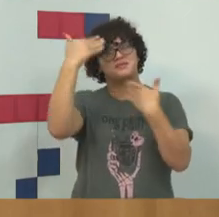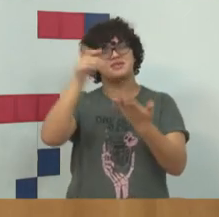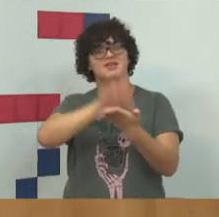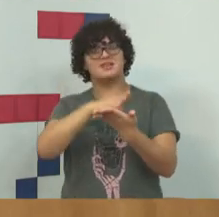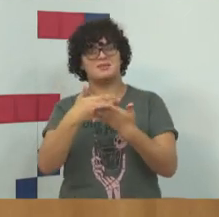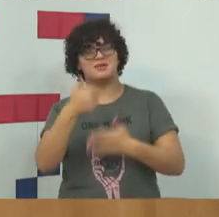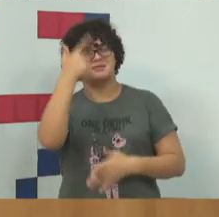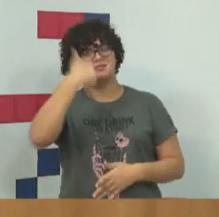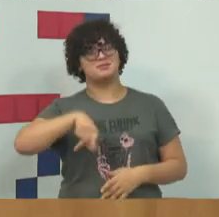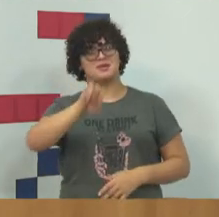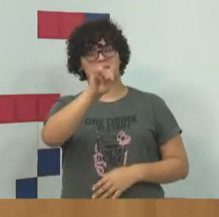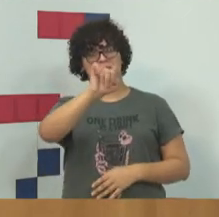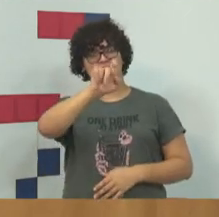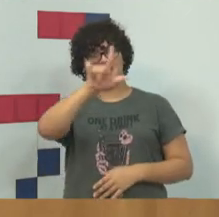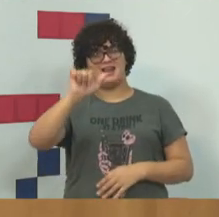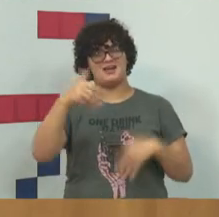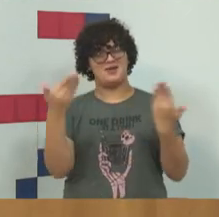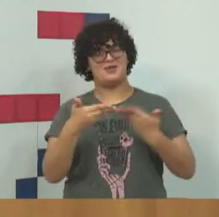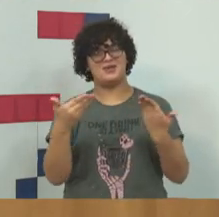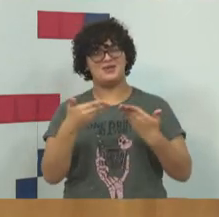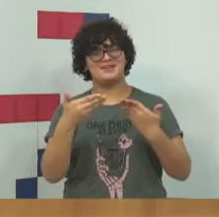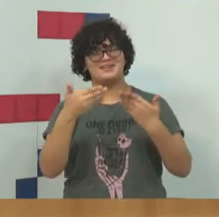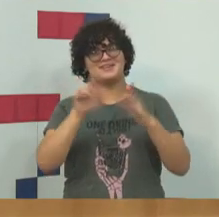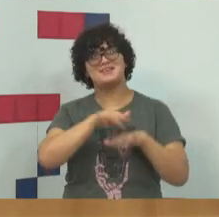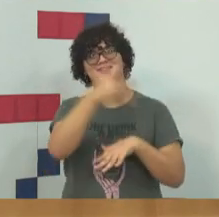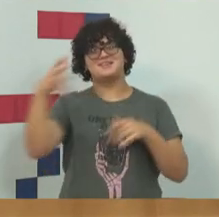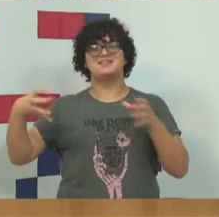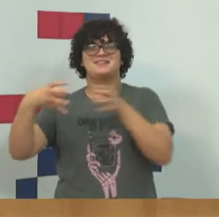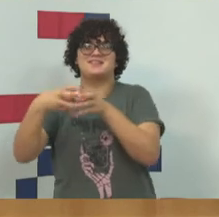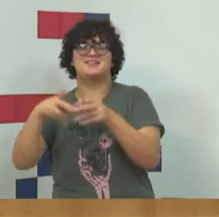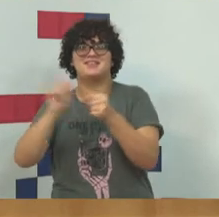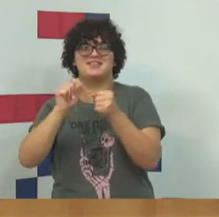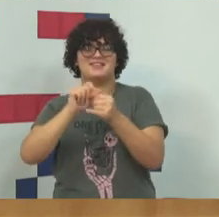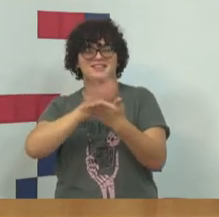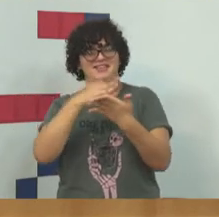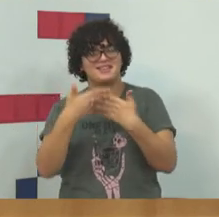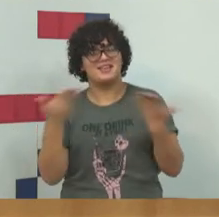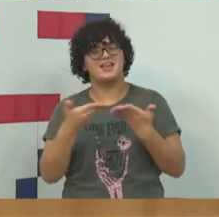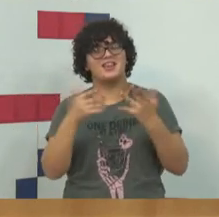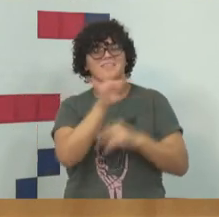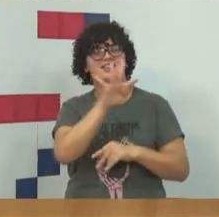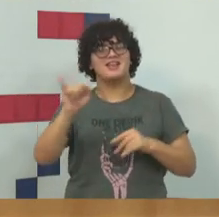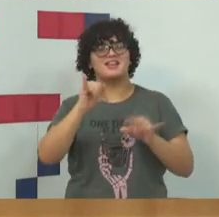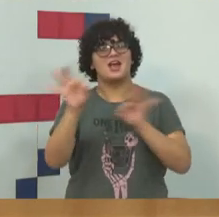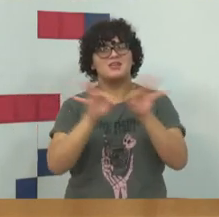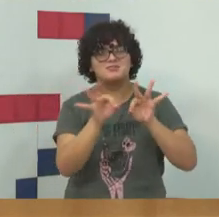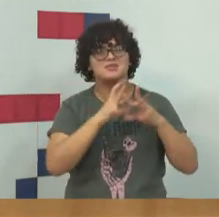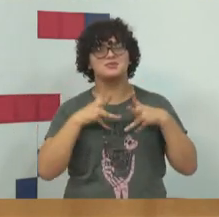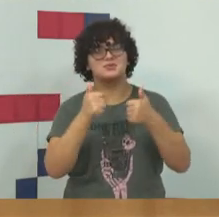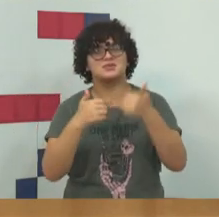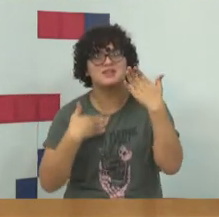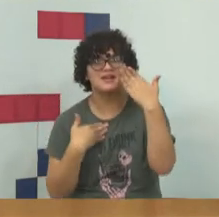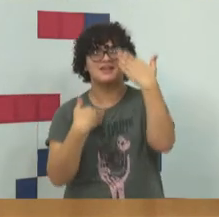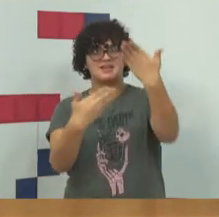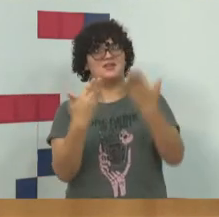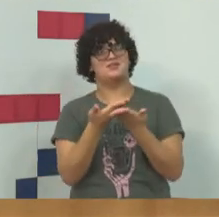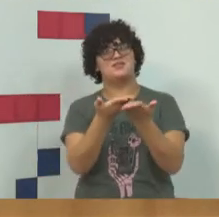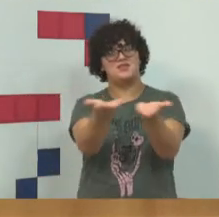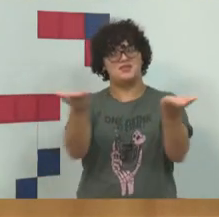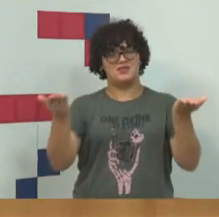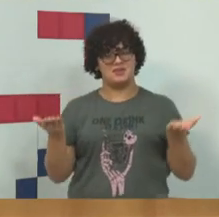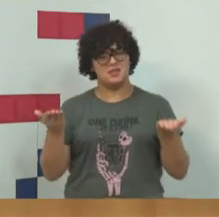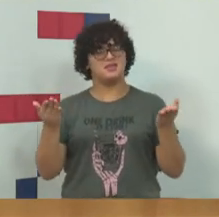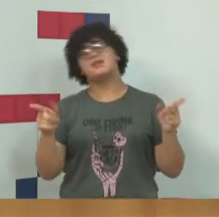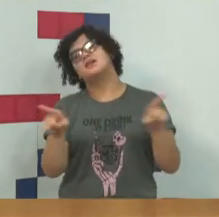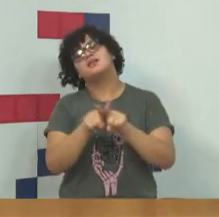de Libras, a Mirella, que nesse momento está lá no outro estúdio fazendo, ao pessoal da técnica. Mas, sobretudo, vou agradecer você por ter